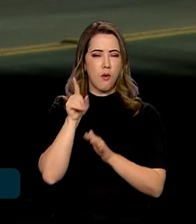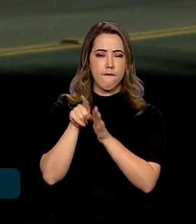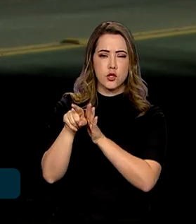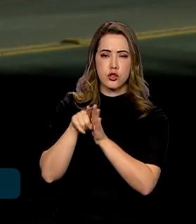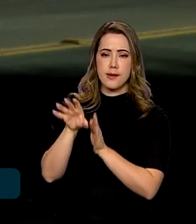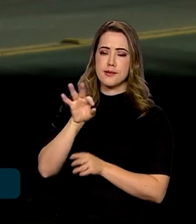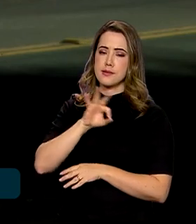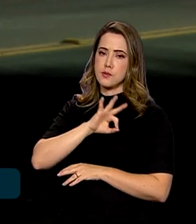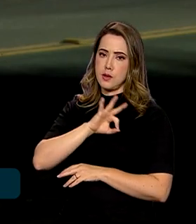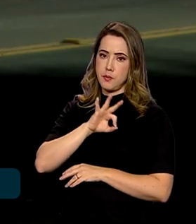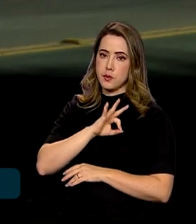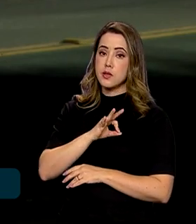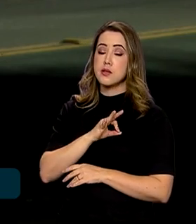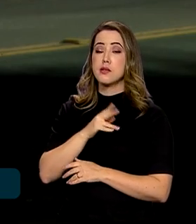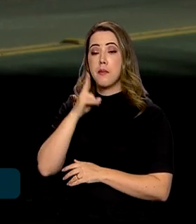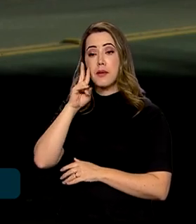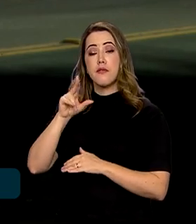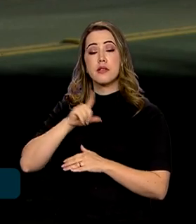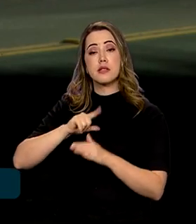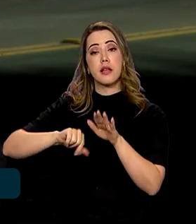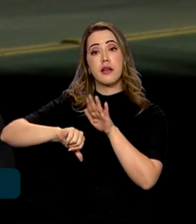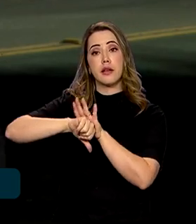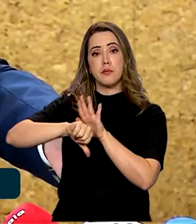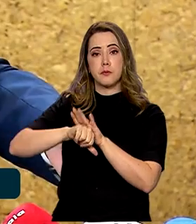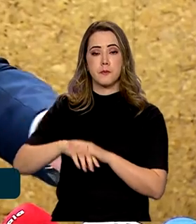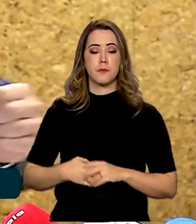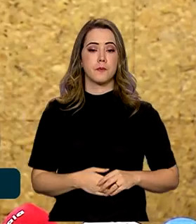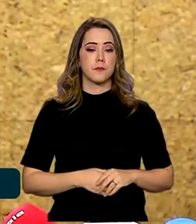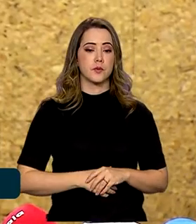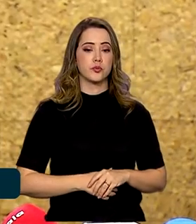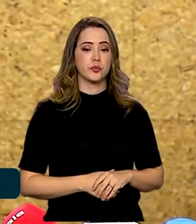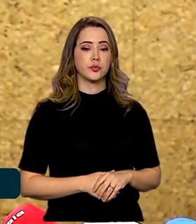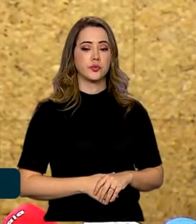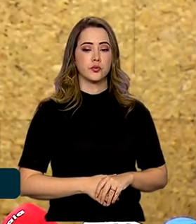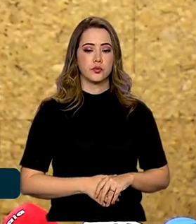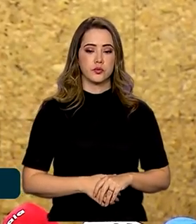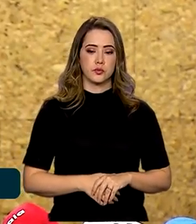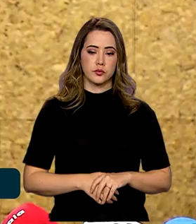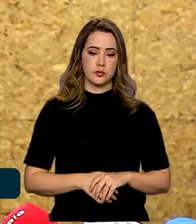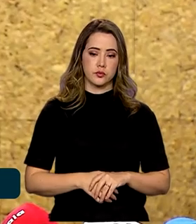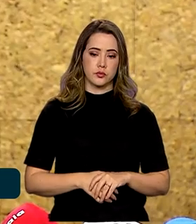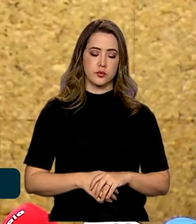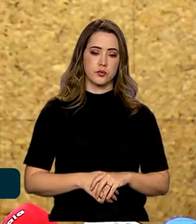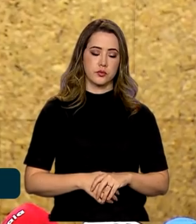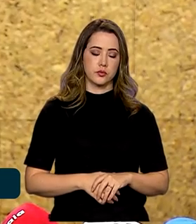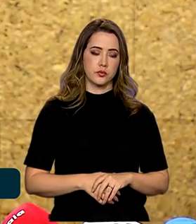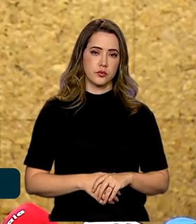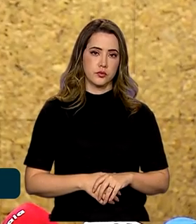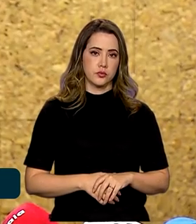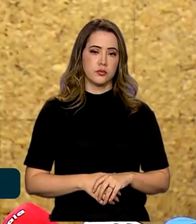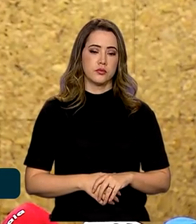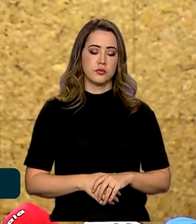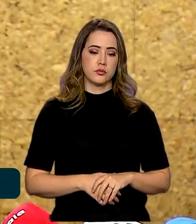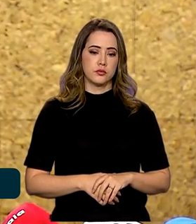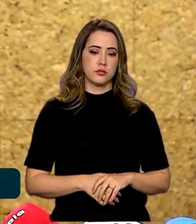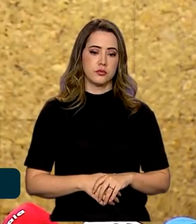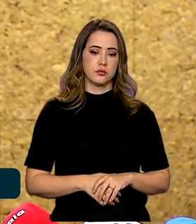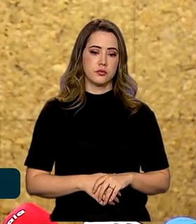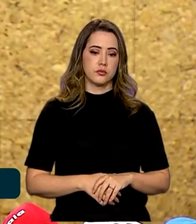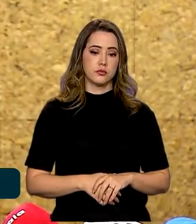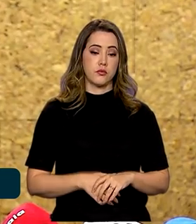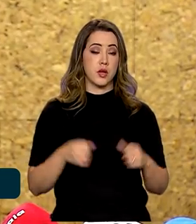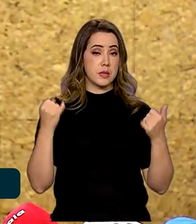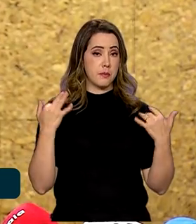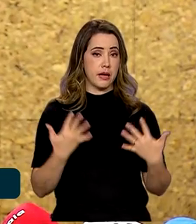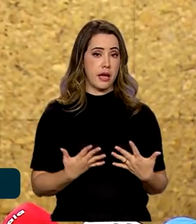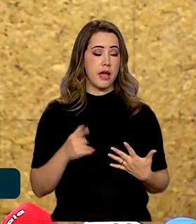relacionada a esse apagão. Roberto, vamos ver. Eu estou por se tratar, como eu disse,